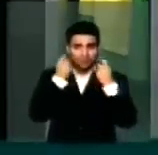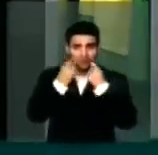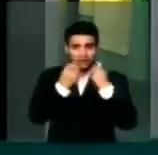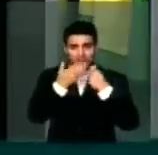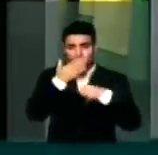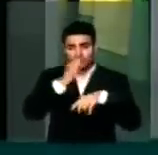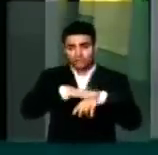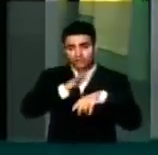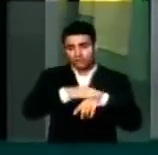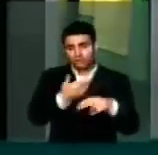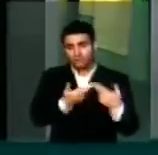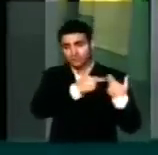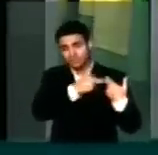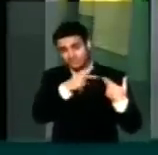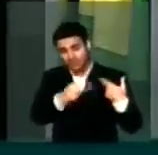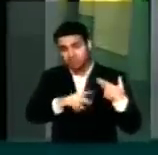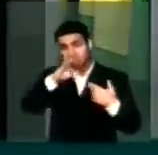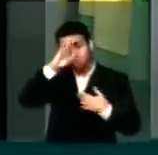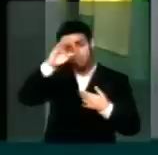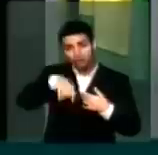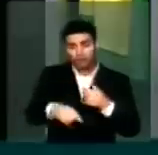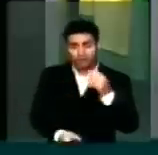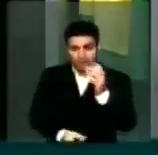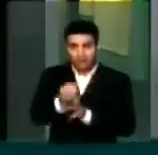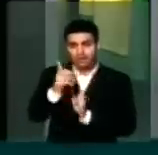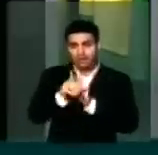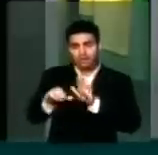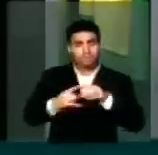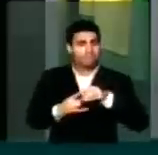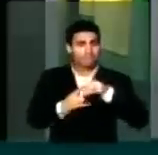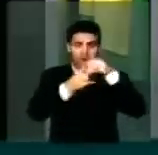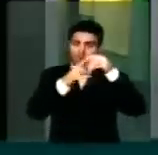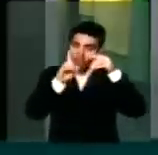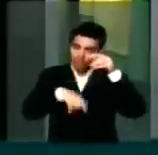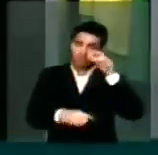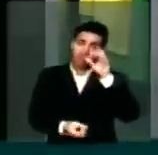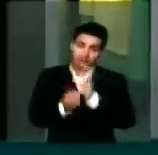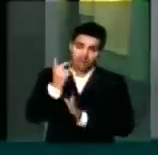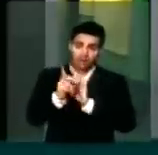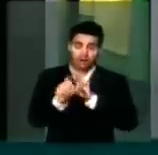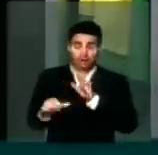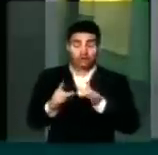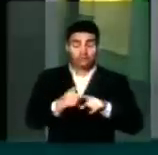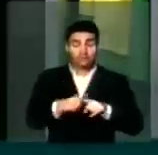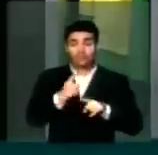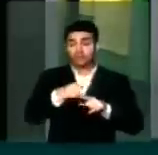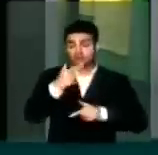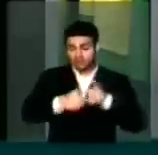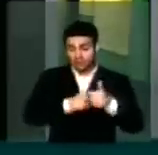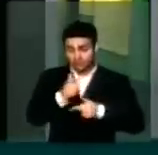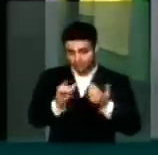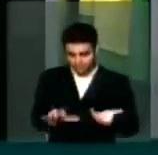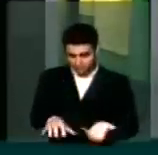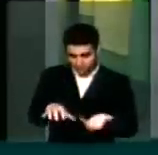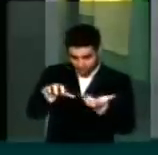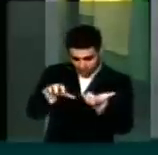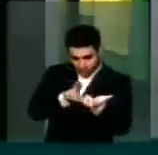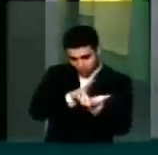atividade primordial, principal, prioritária, afinal de contas ele é membro do poder